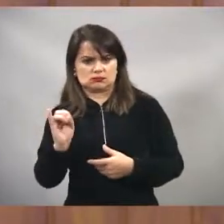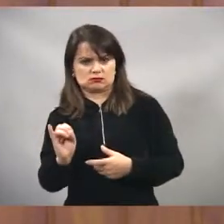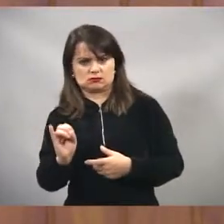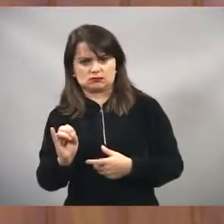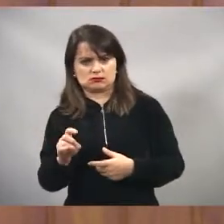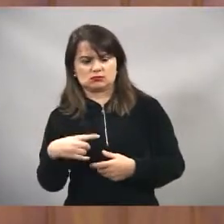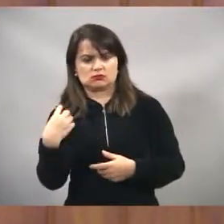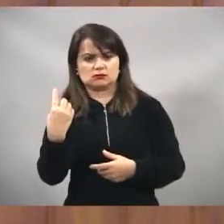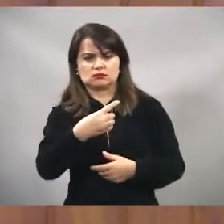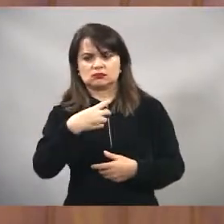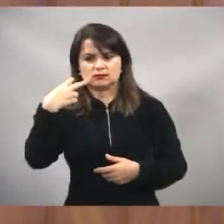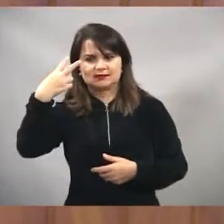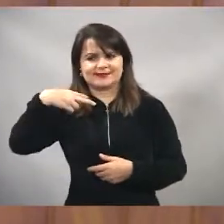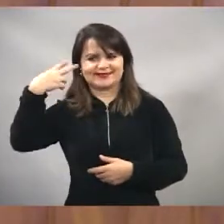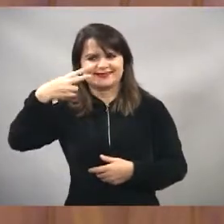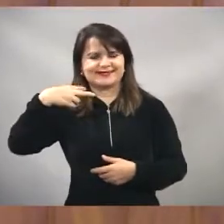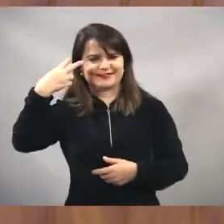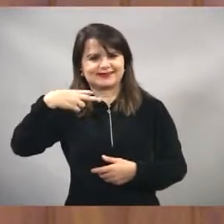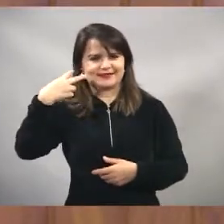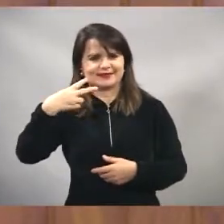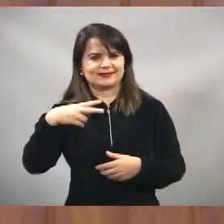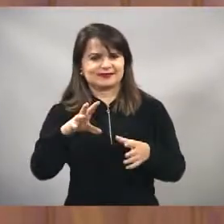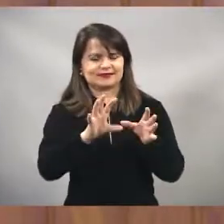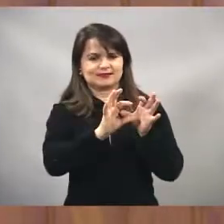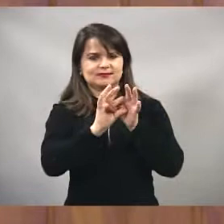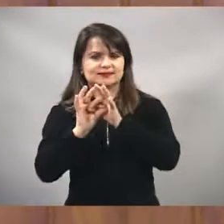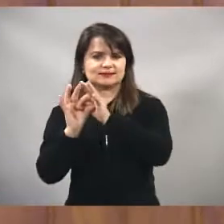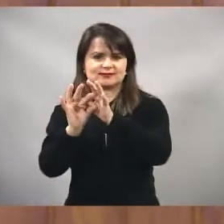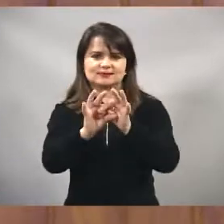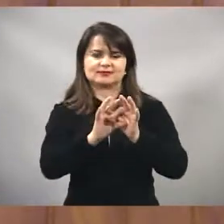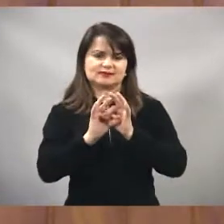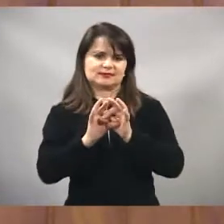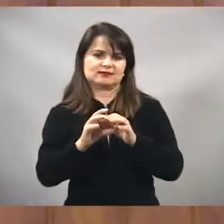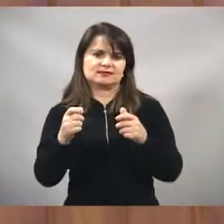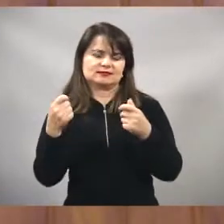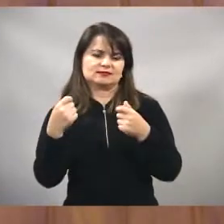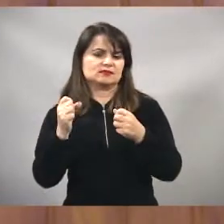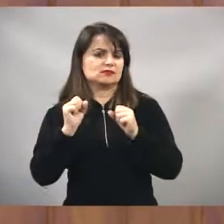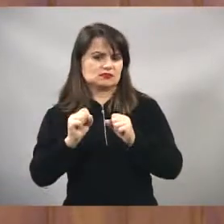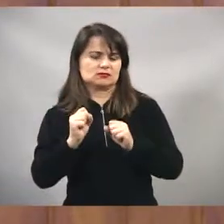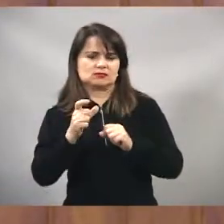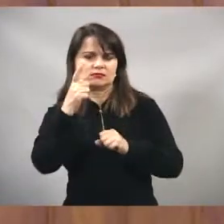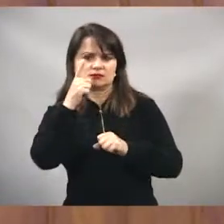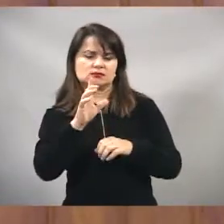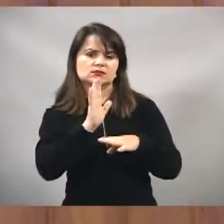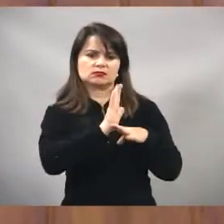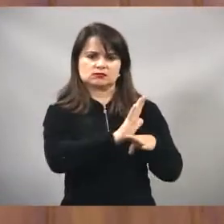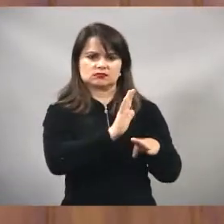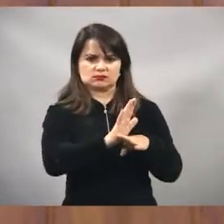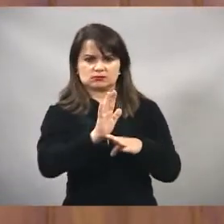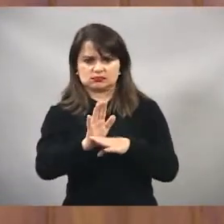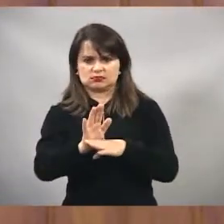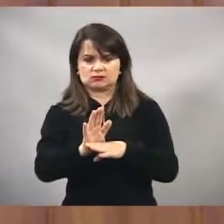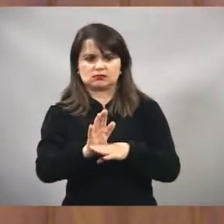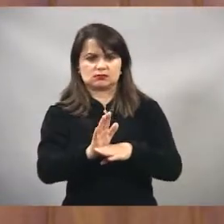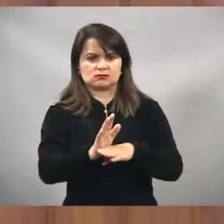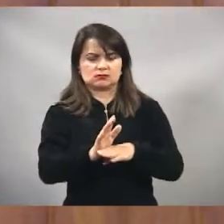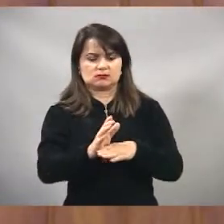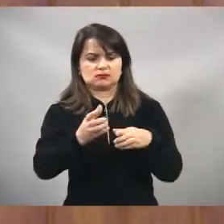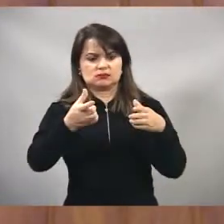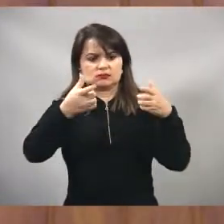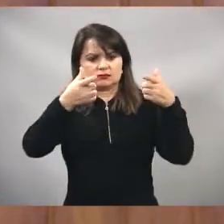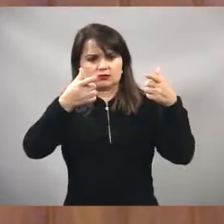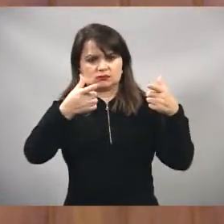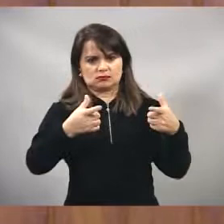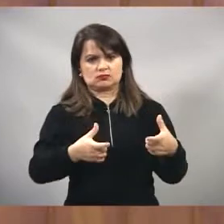Zé Luiz, eu acho que dá para ir quebrando alguns tabus. O Jardim Paraíso é um. Se tiver uma união de